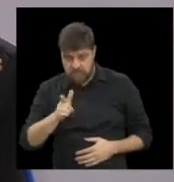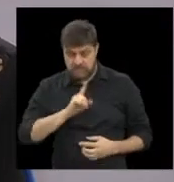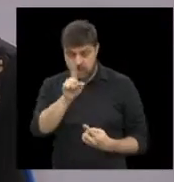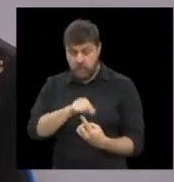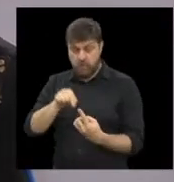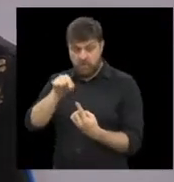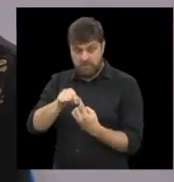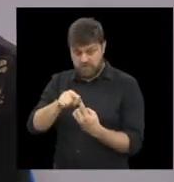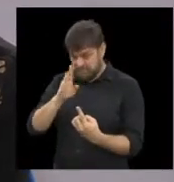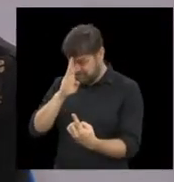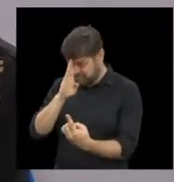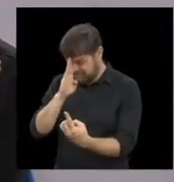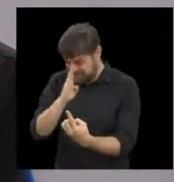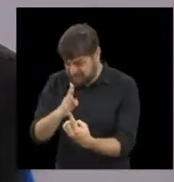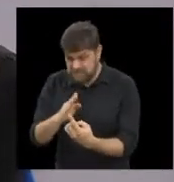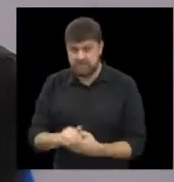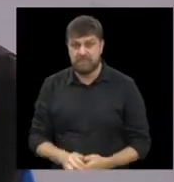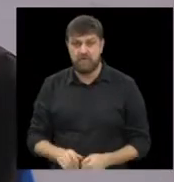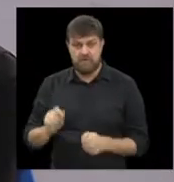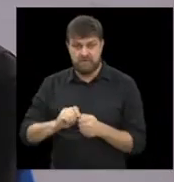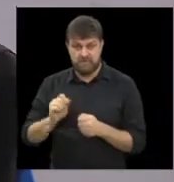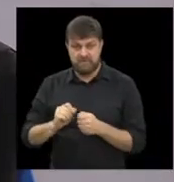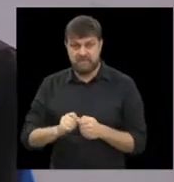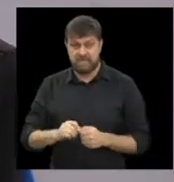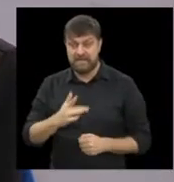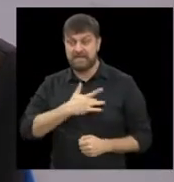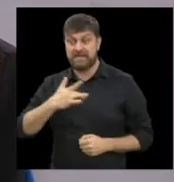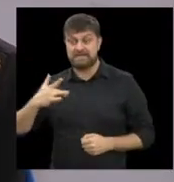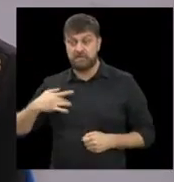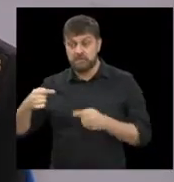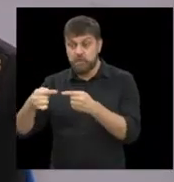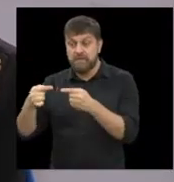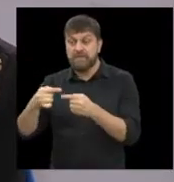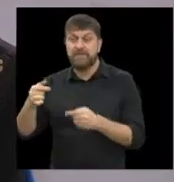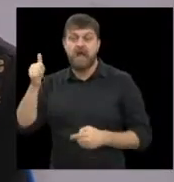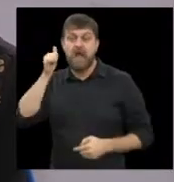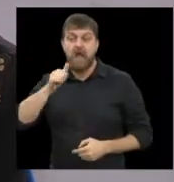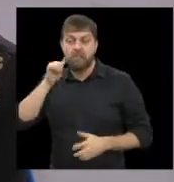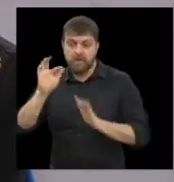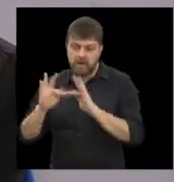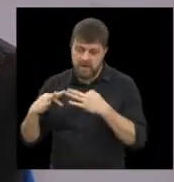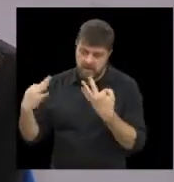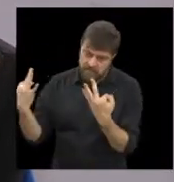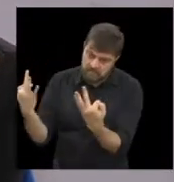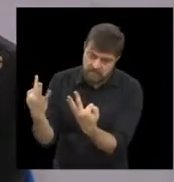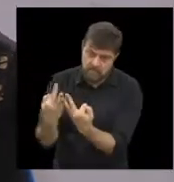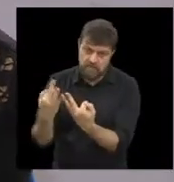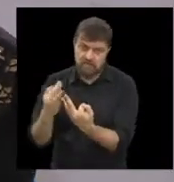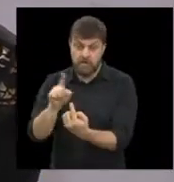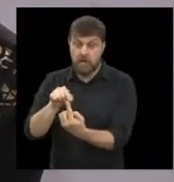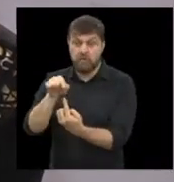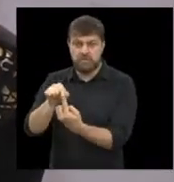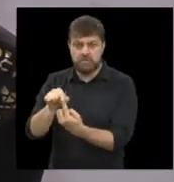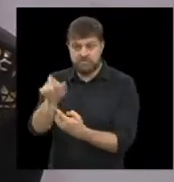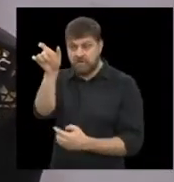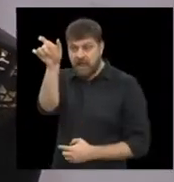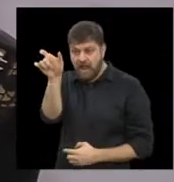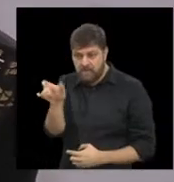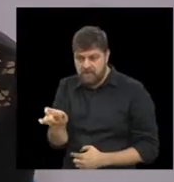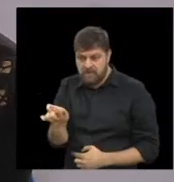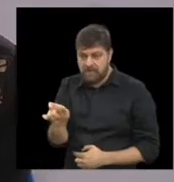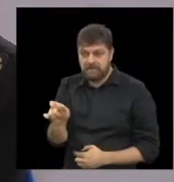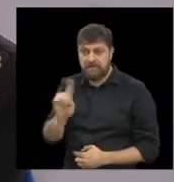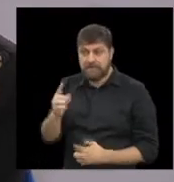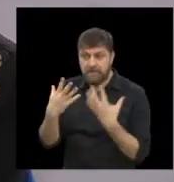promover a saúde relacional da mulher e da família, no sentido de que ela interrompa o ciclo da violência. Então,